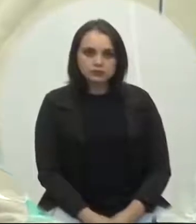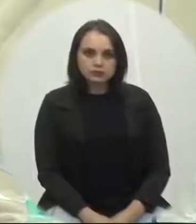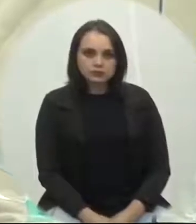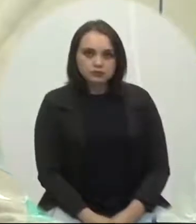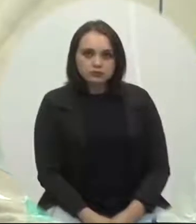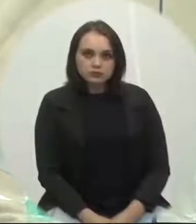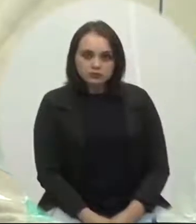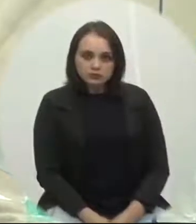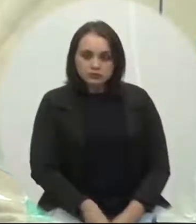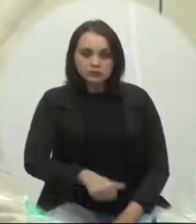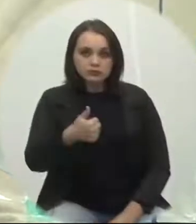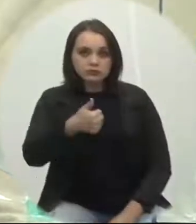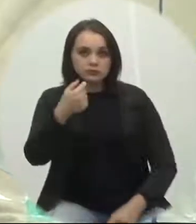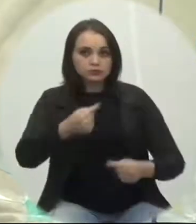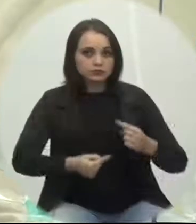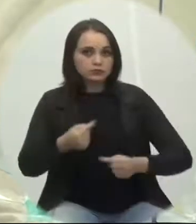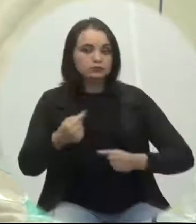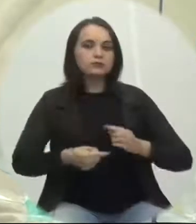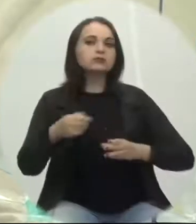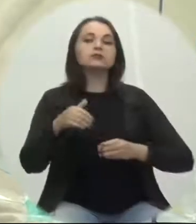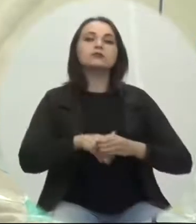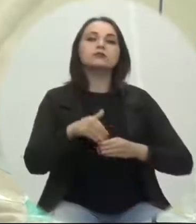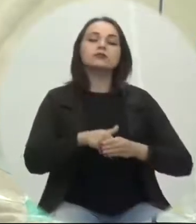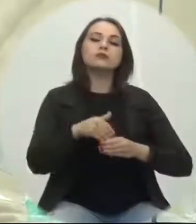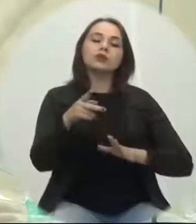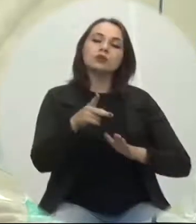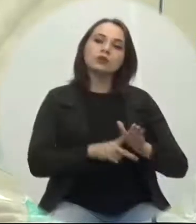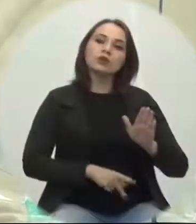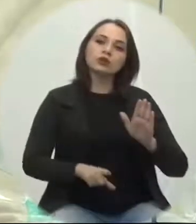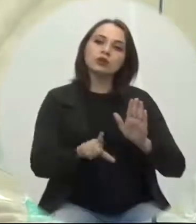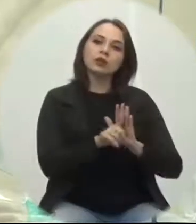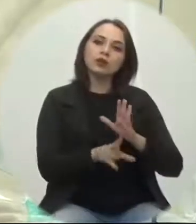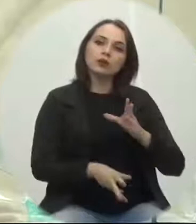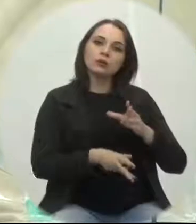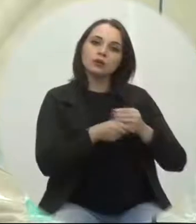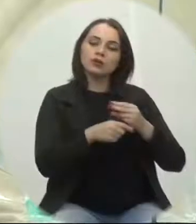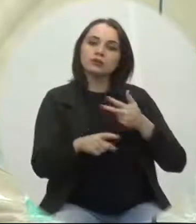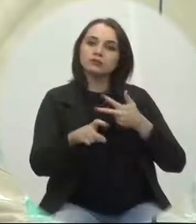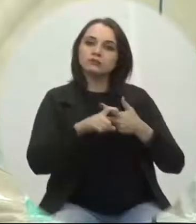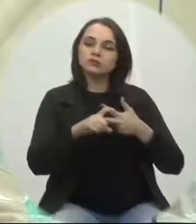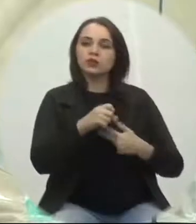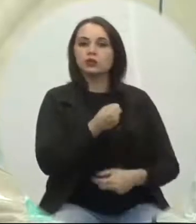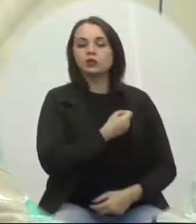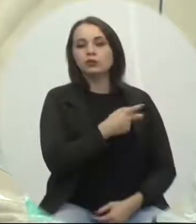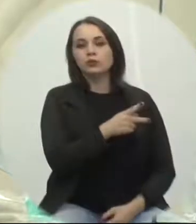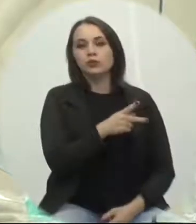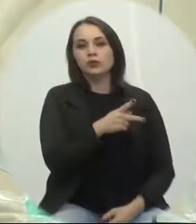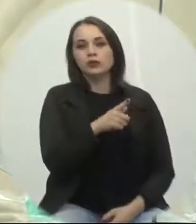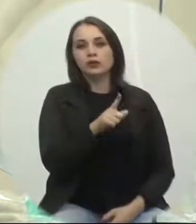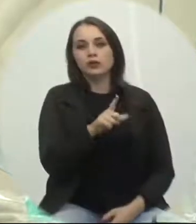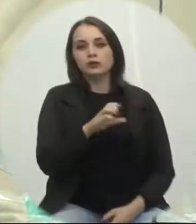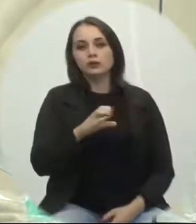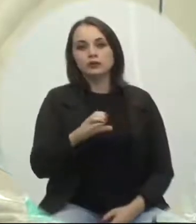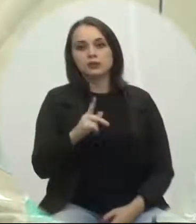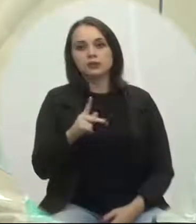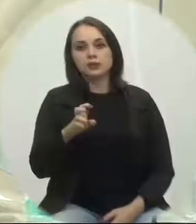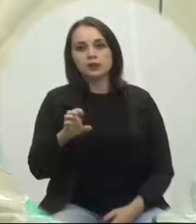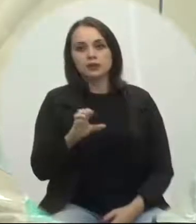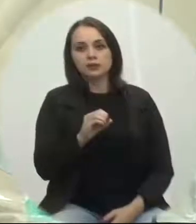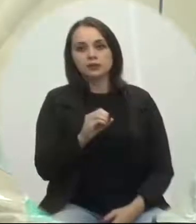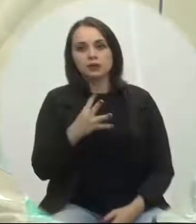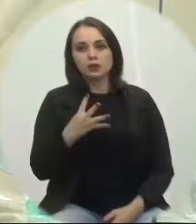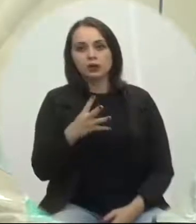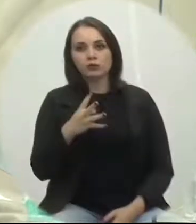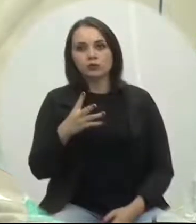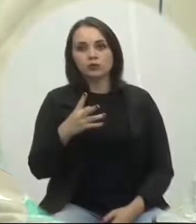em primeira discussão e votação o projeto de lei complementar do poder executivo PLCPE 00421 de autoria